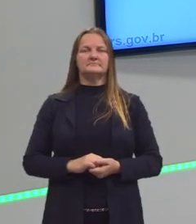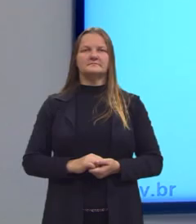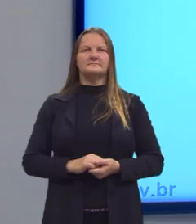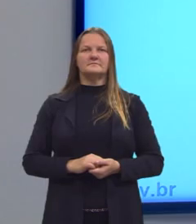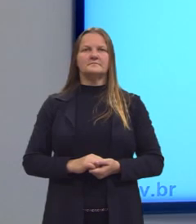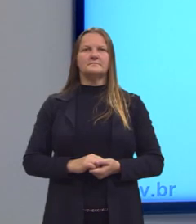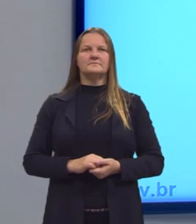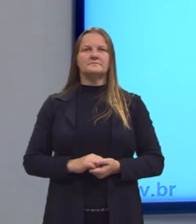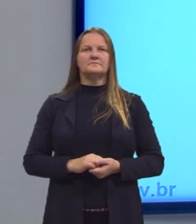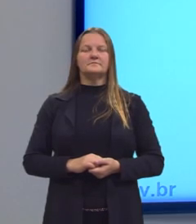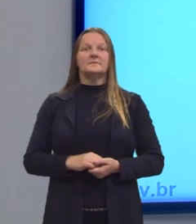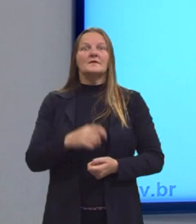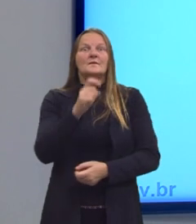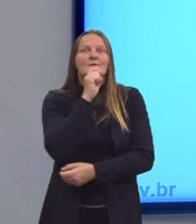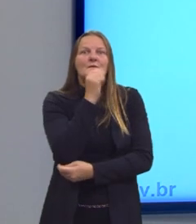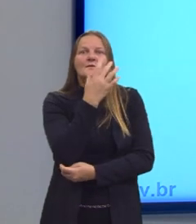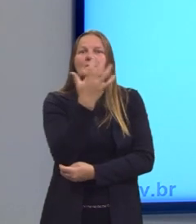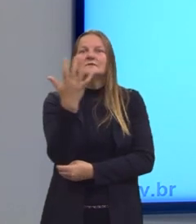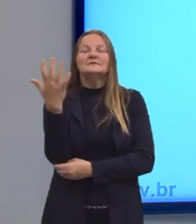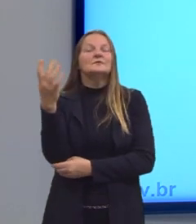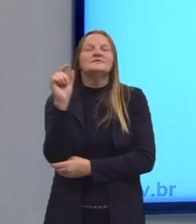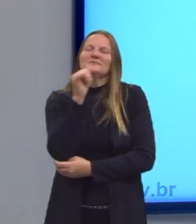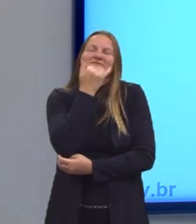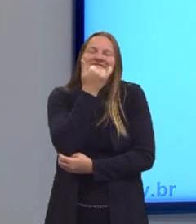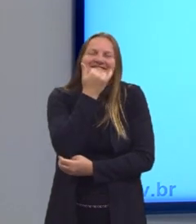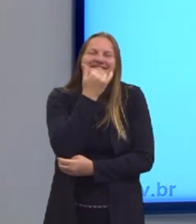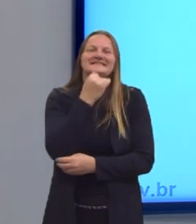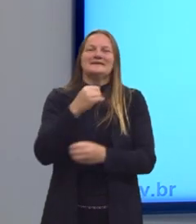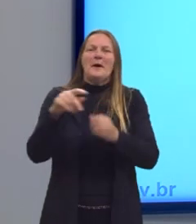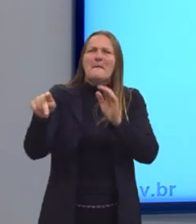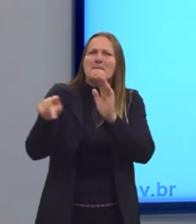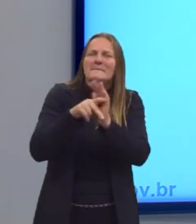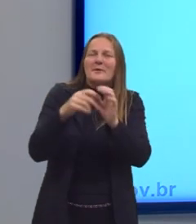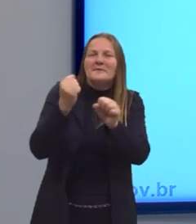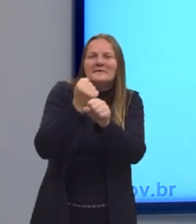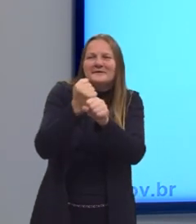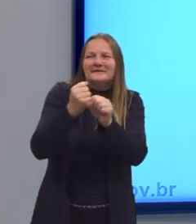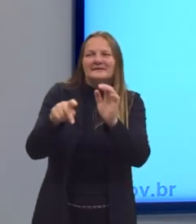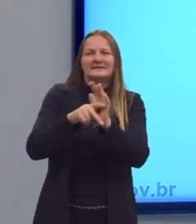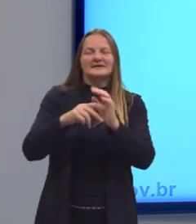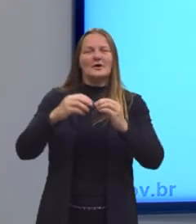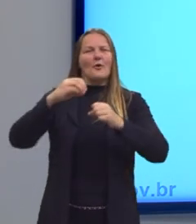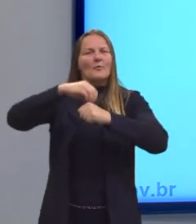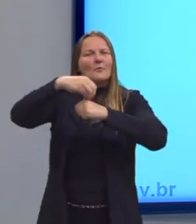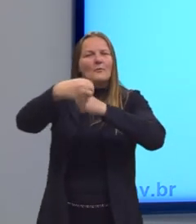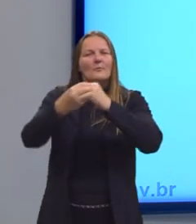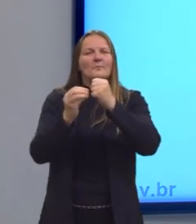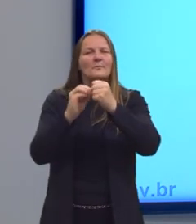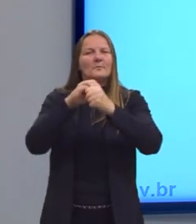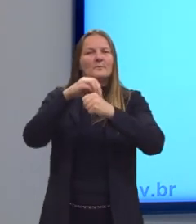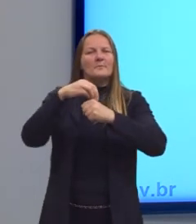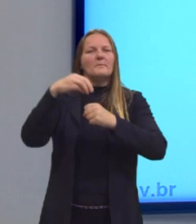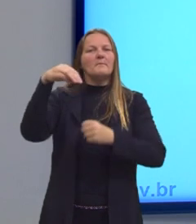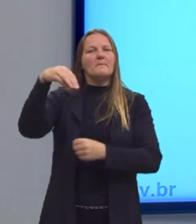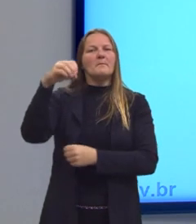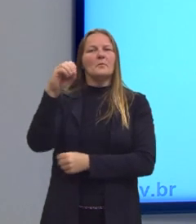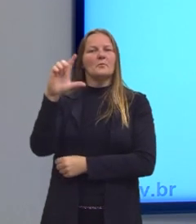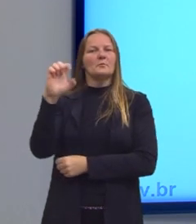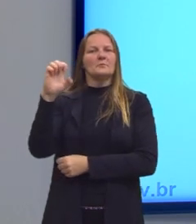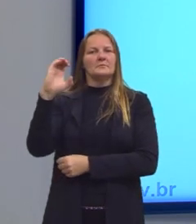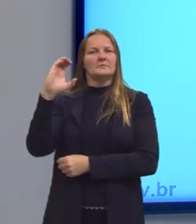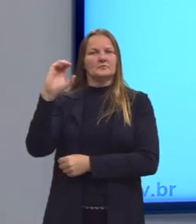E pela natureza do soluto, eu posso ter a solução molecular, que o soluto é de natureza molecular,